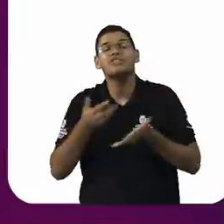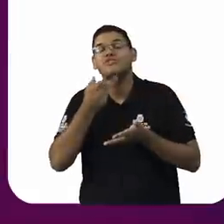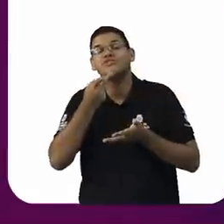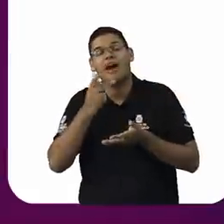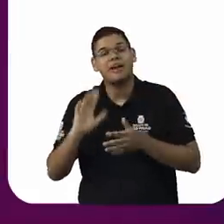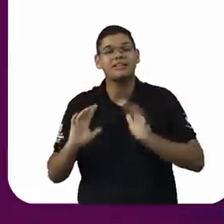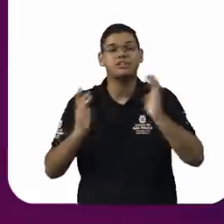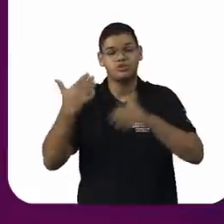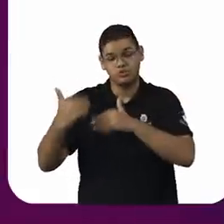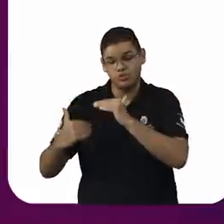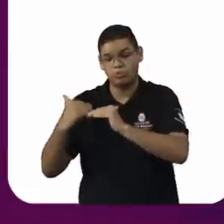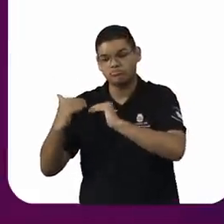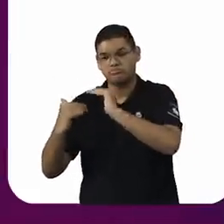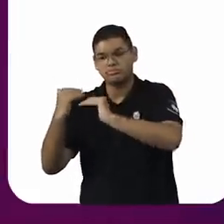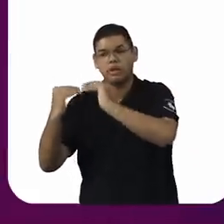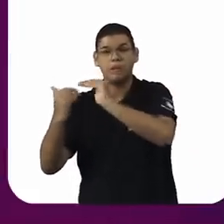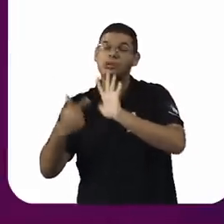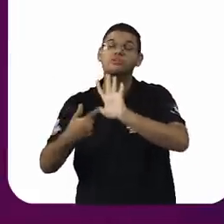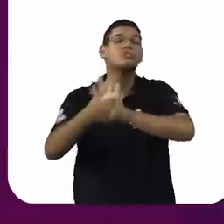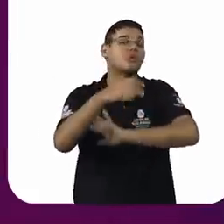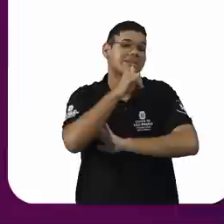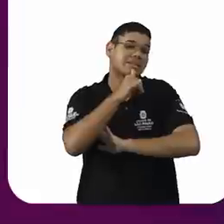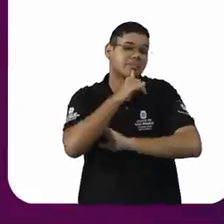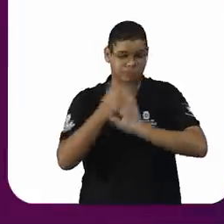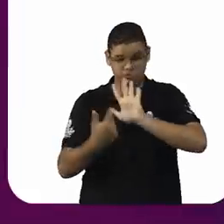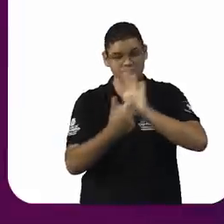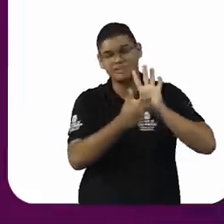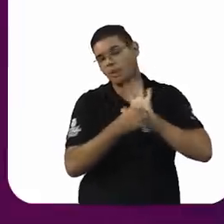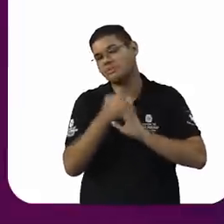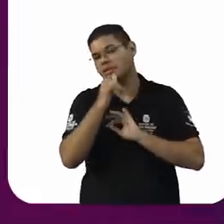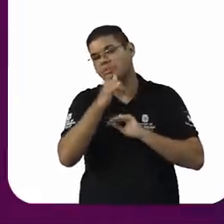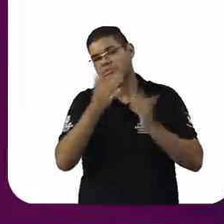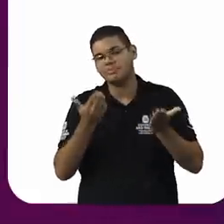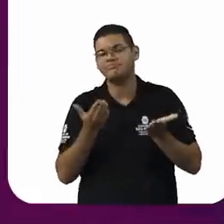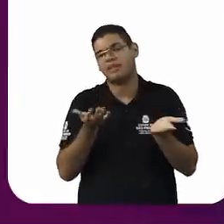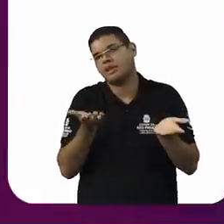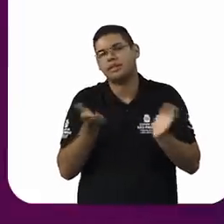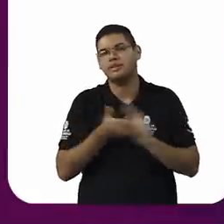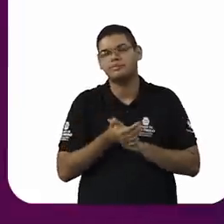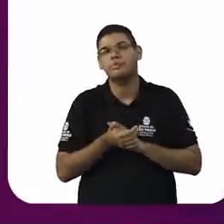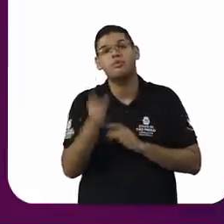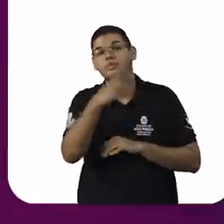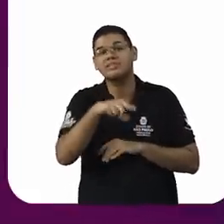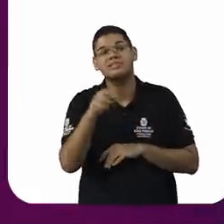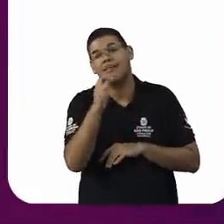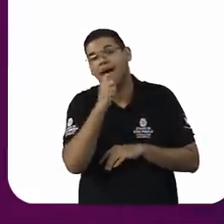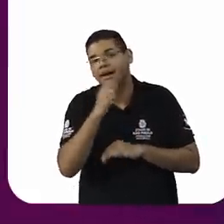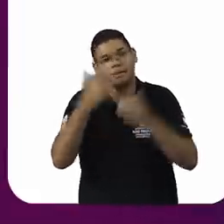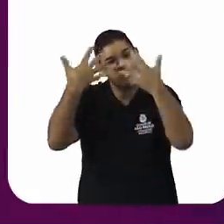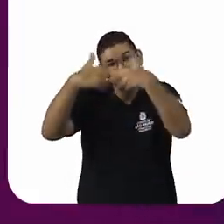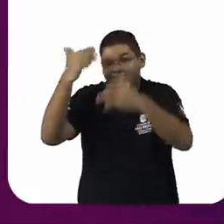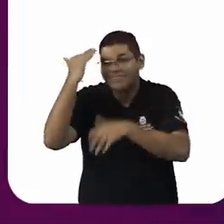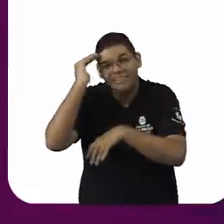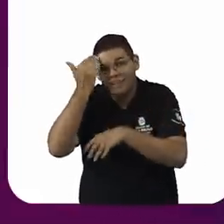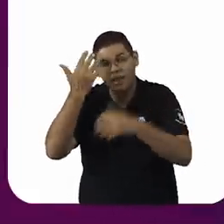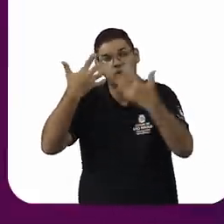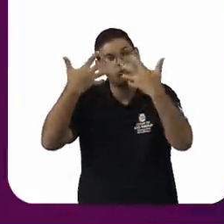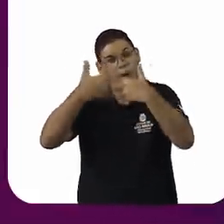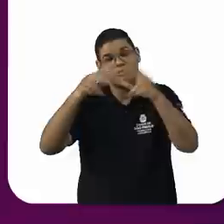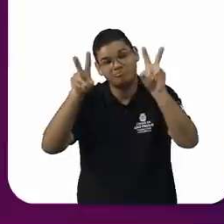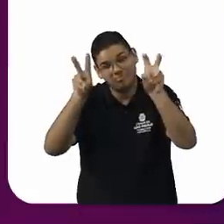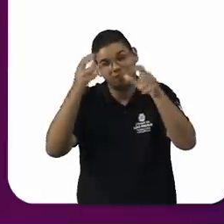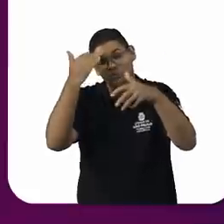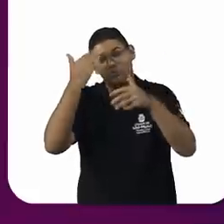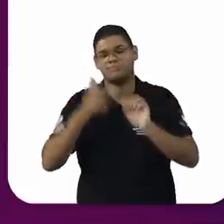exemplo, para, de repente, as pessoas que talvez não refletiram em relação a essas questões até hoje. Mas, como